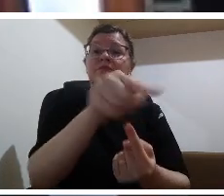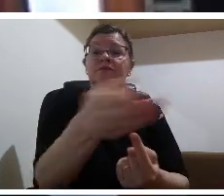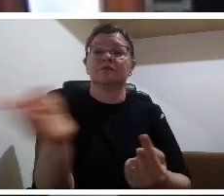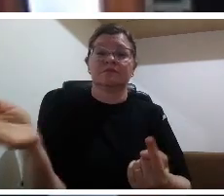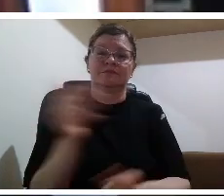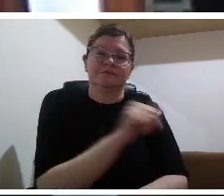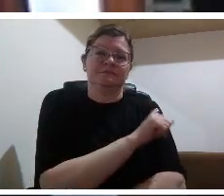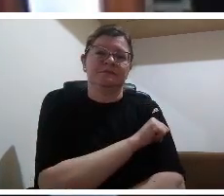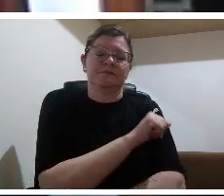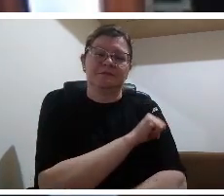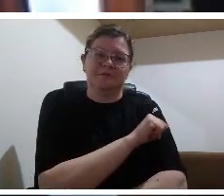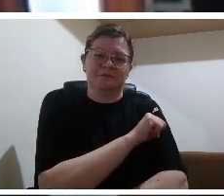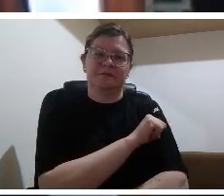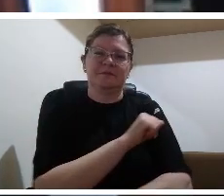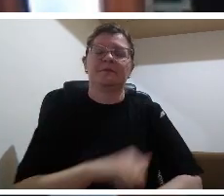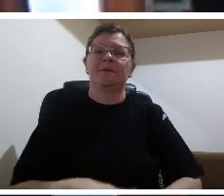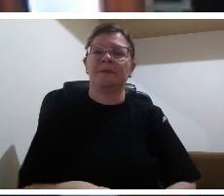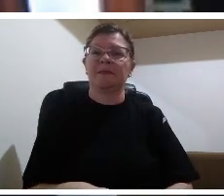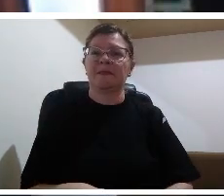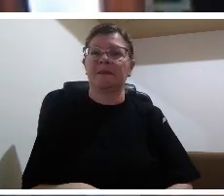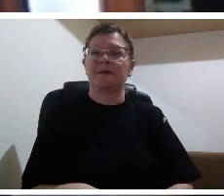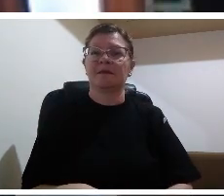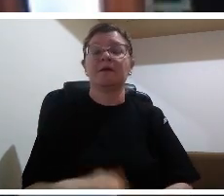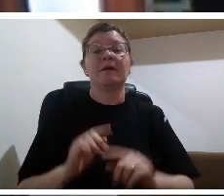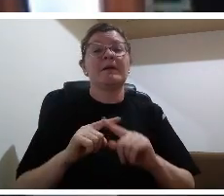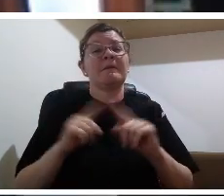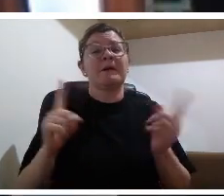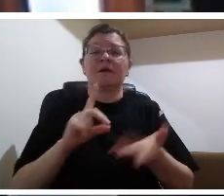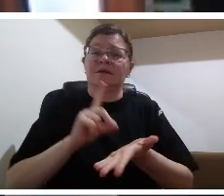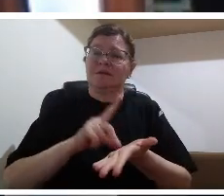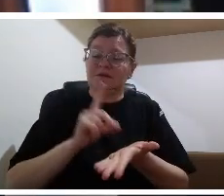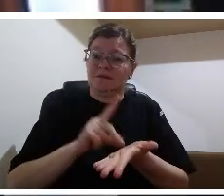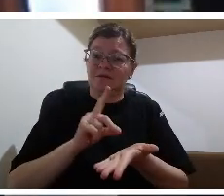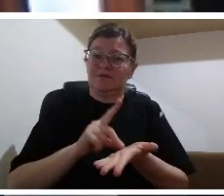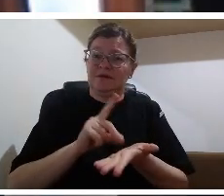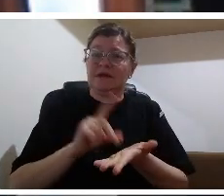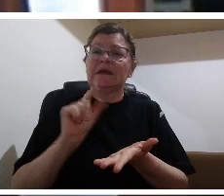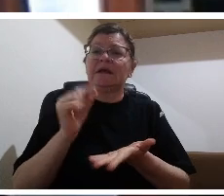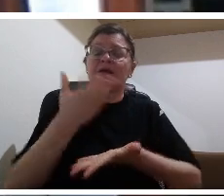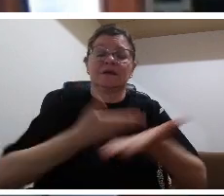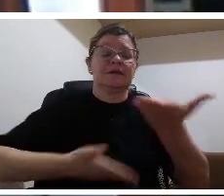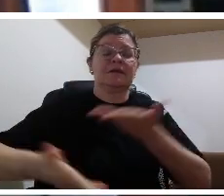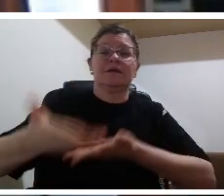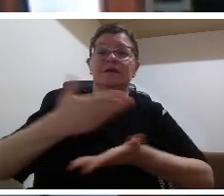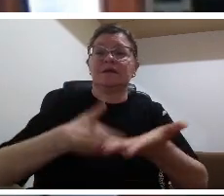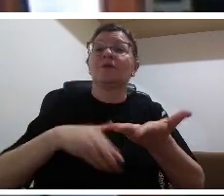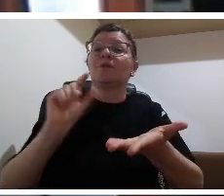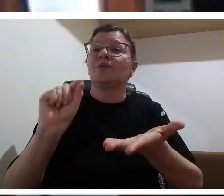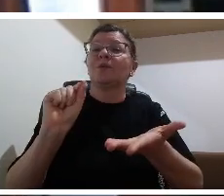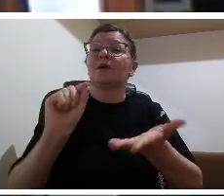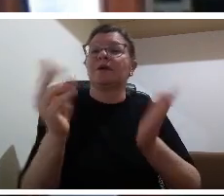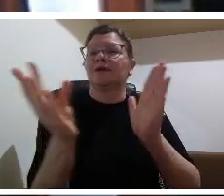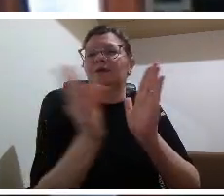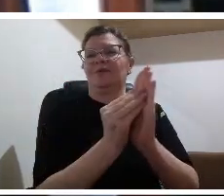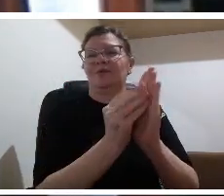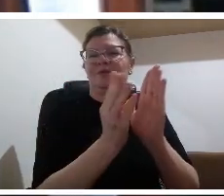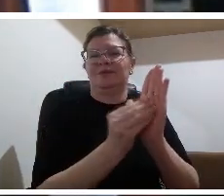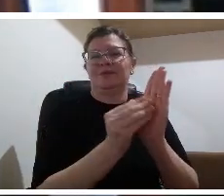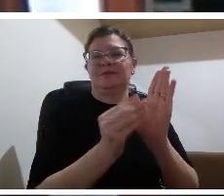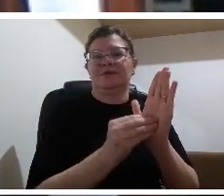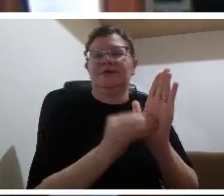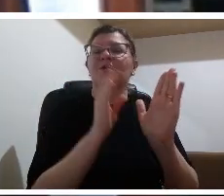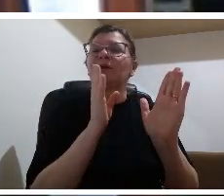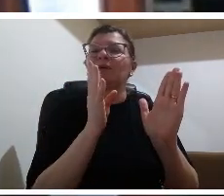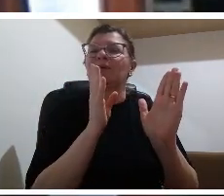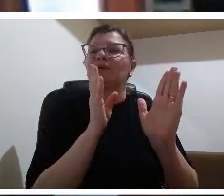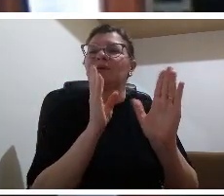conteúdo é o conhecimento porque o aluno tem um conhecimento empírico o professor lhe apresenta